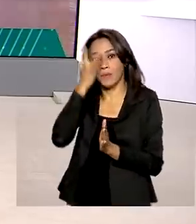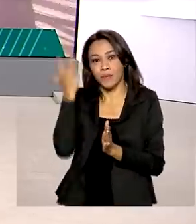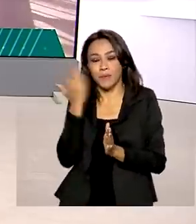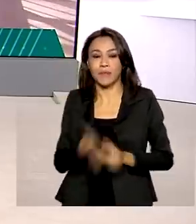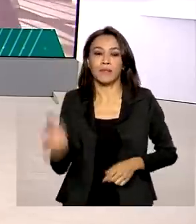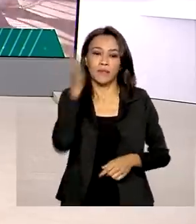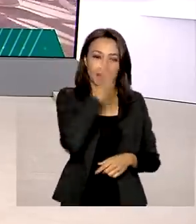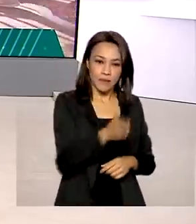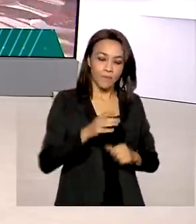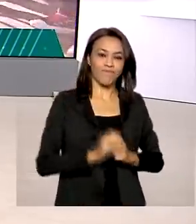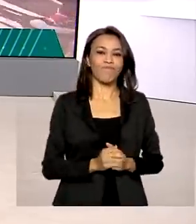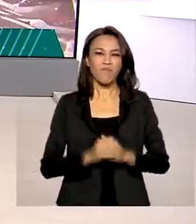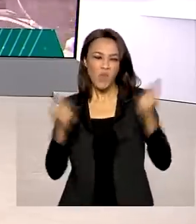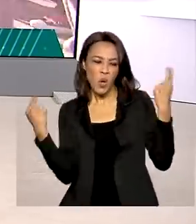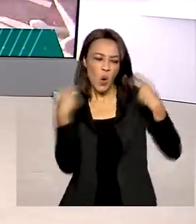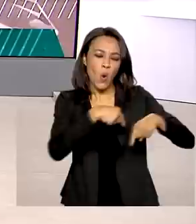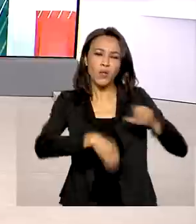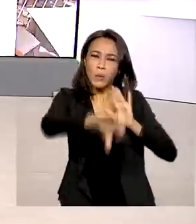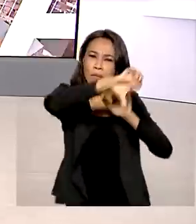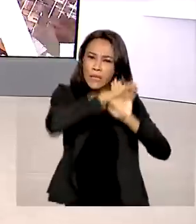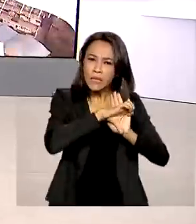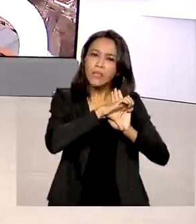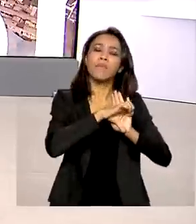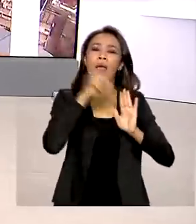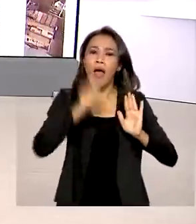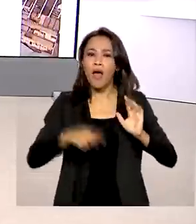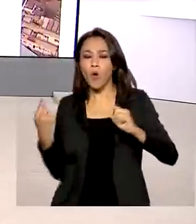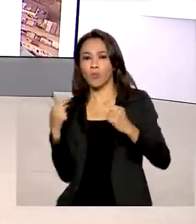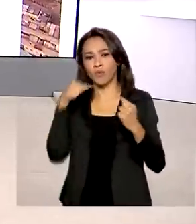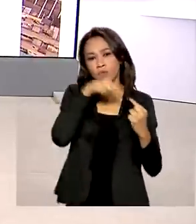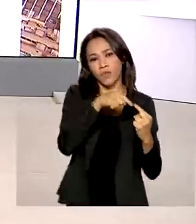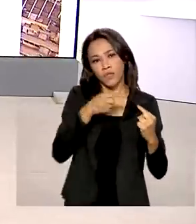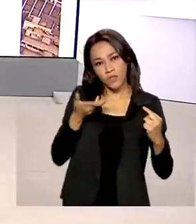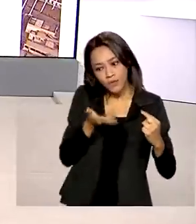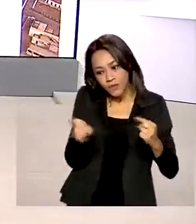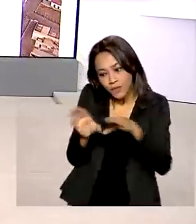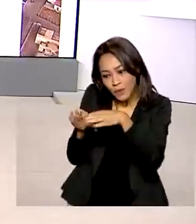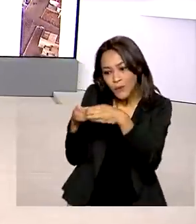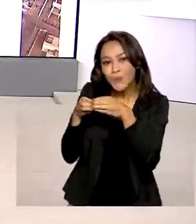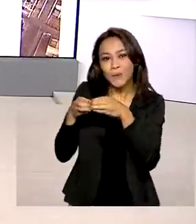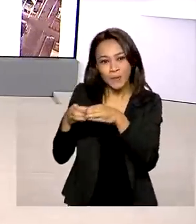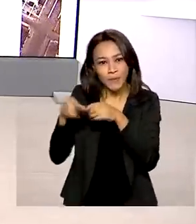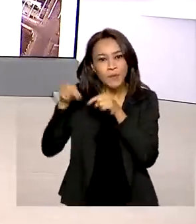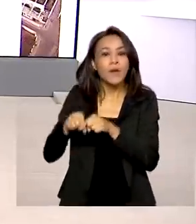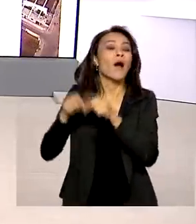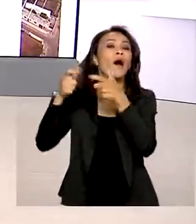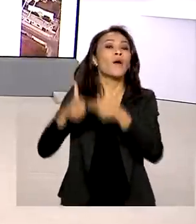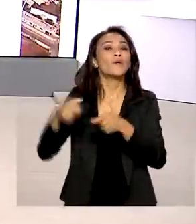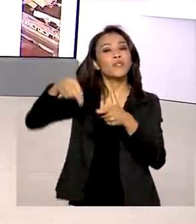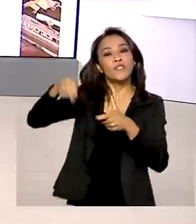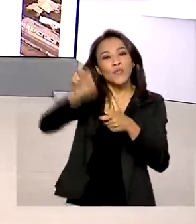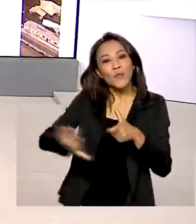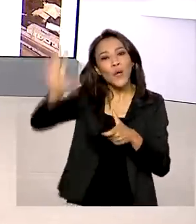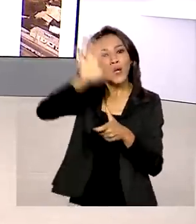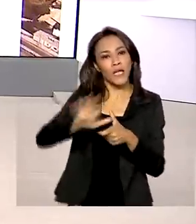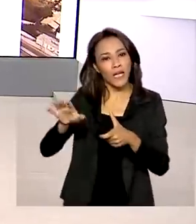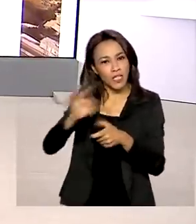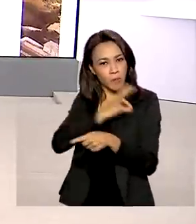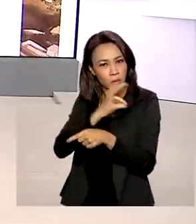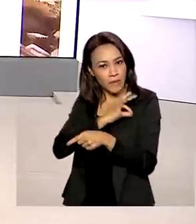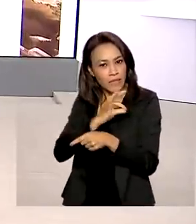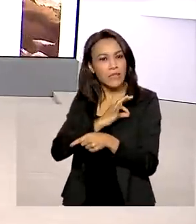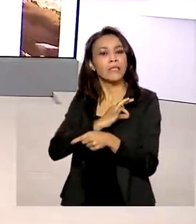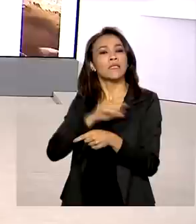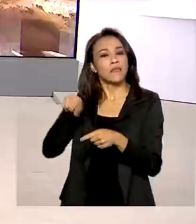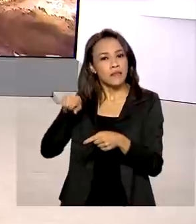Combate ao crime organizado. Esse foi o principal objetivo da Operação Cangalha, realizada no Nordeste brasileiro e que contou com